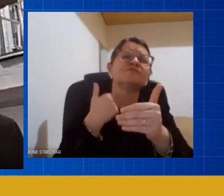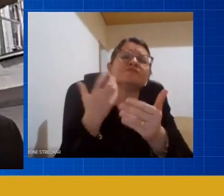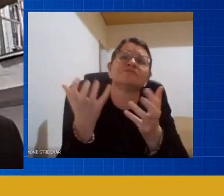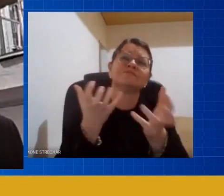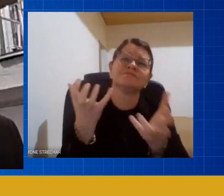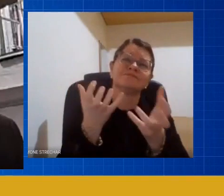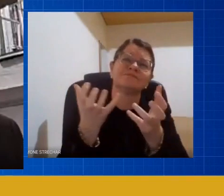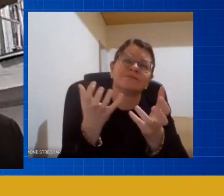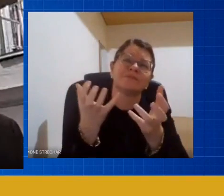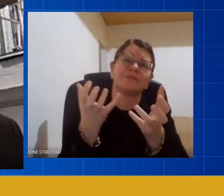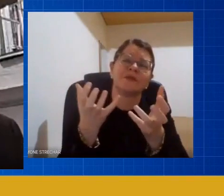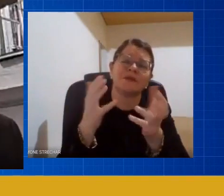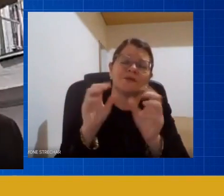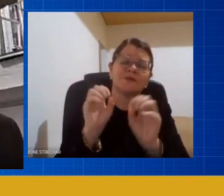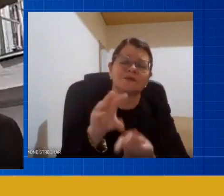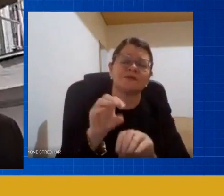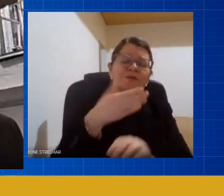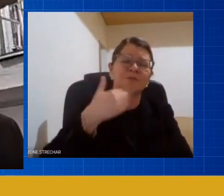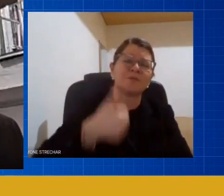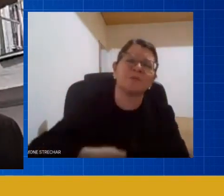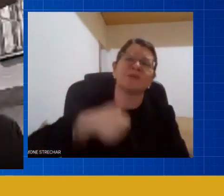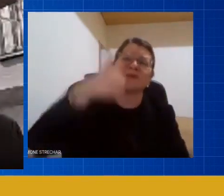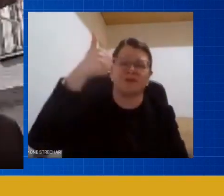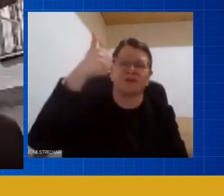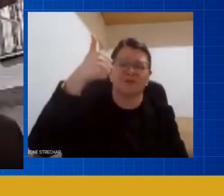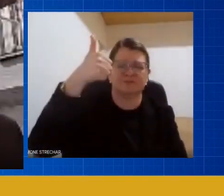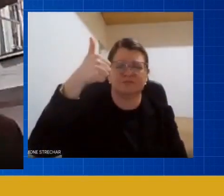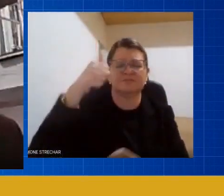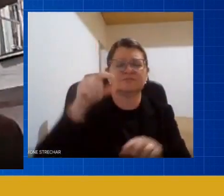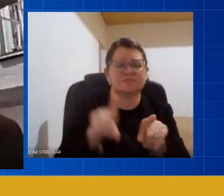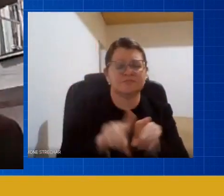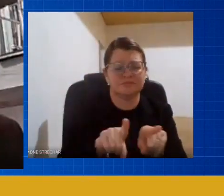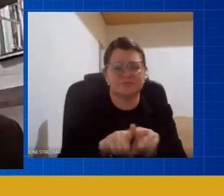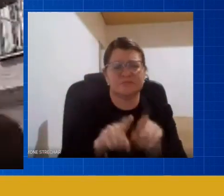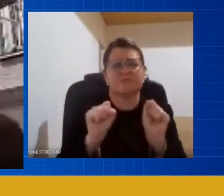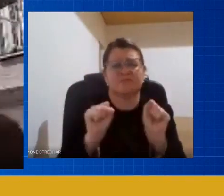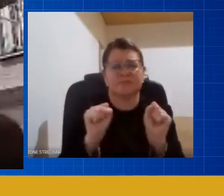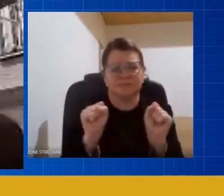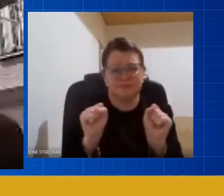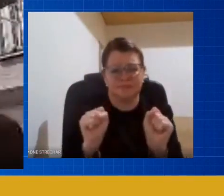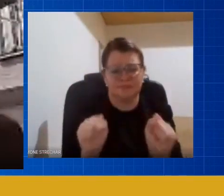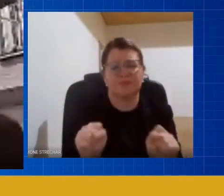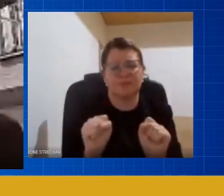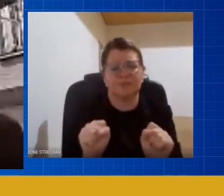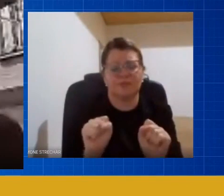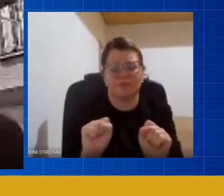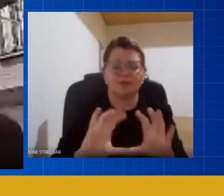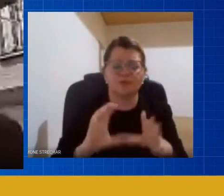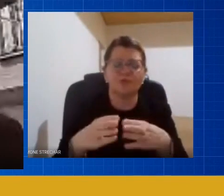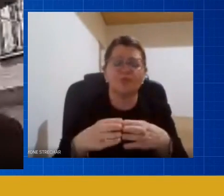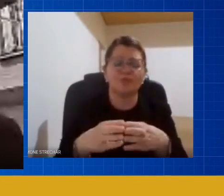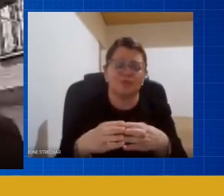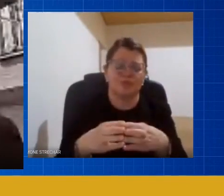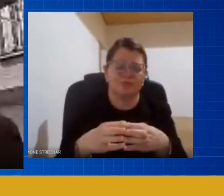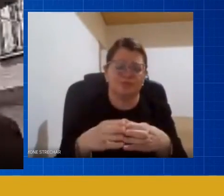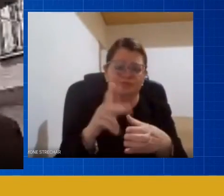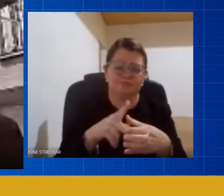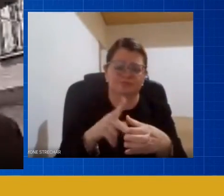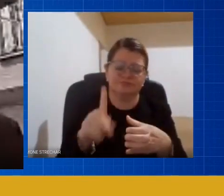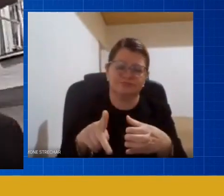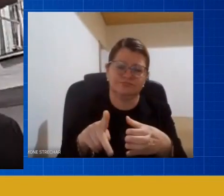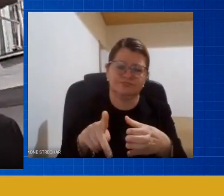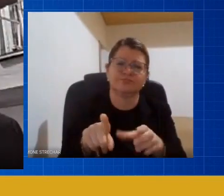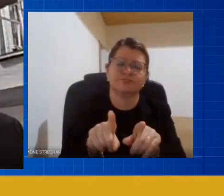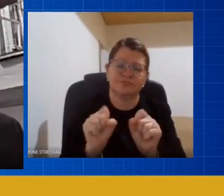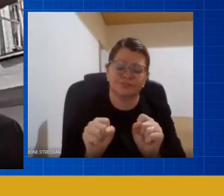educação melhor de qualidade que possamos ser atendidos né enquanto classe educacional e deixo aqui